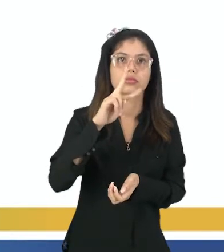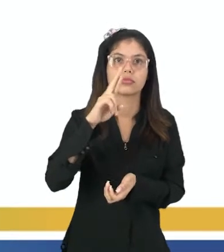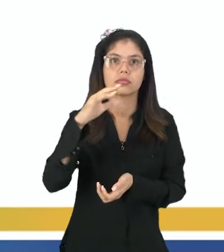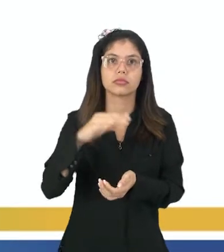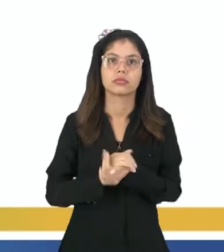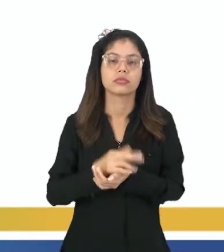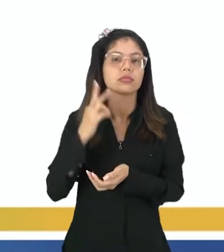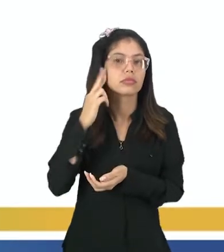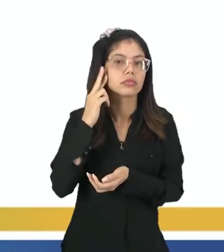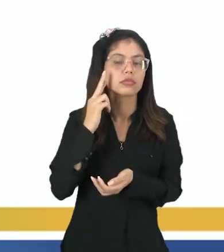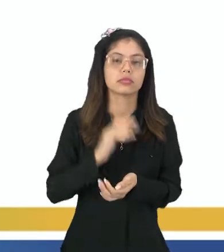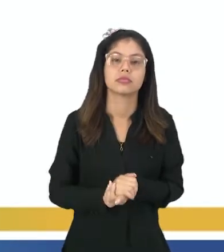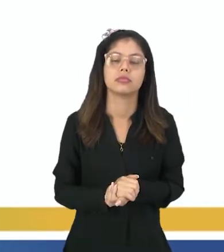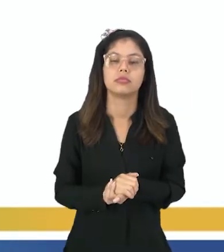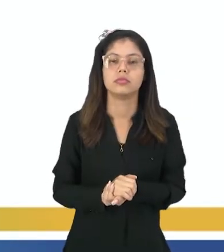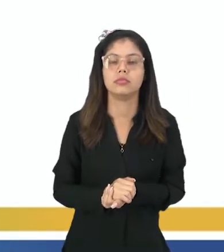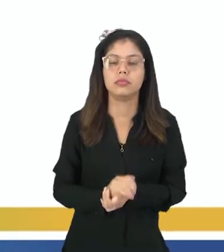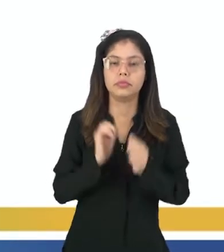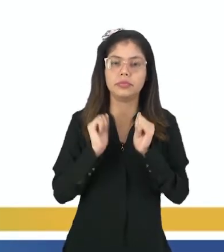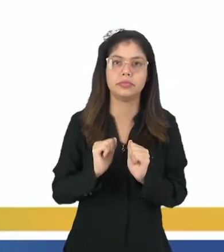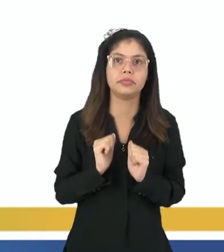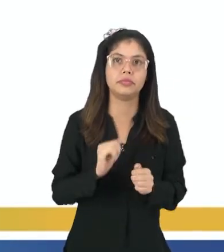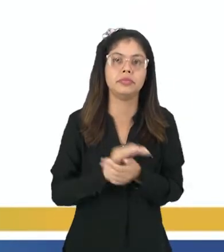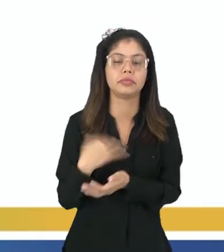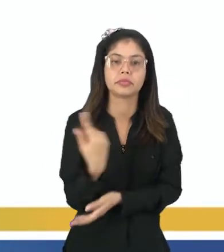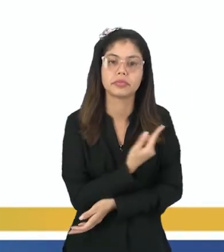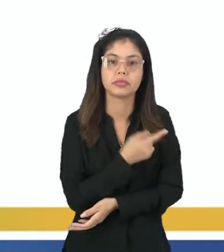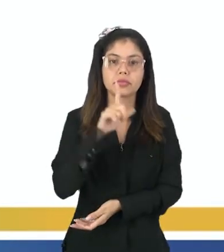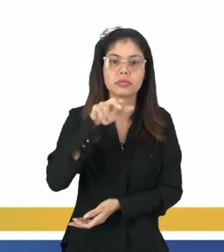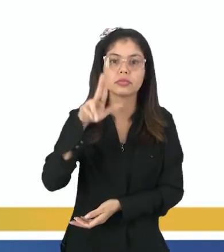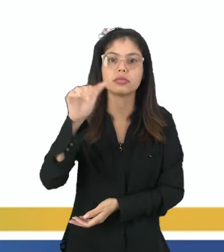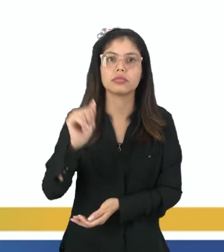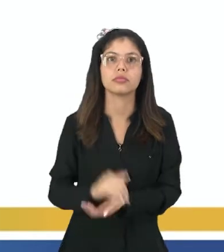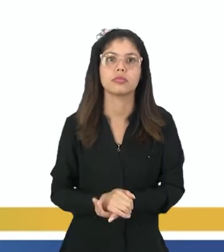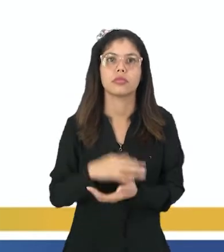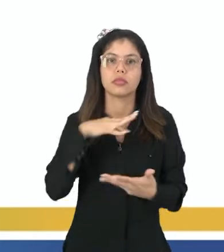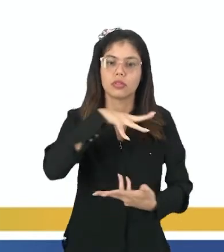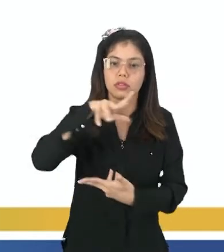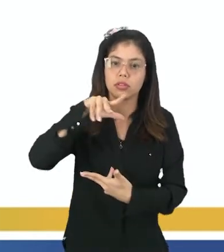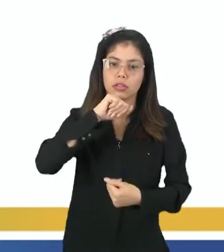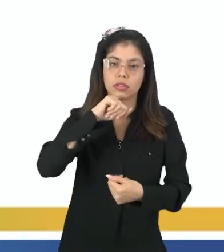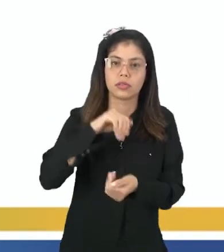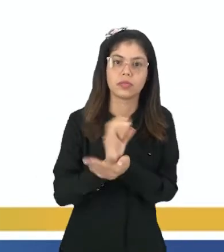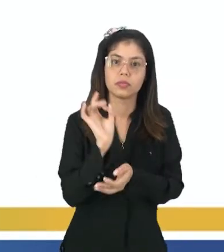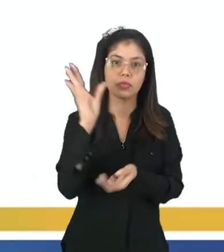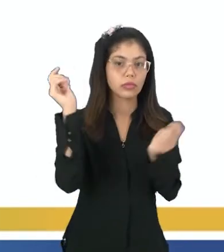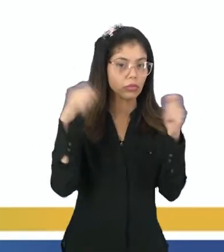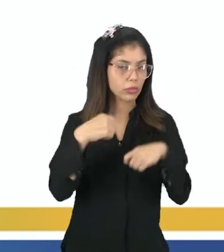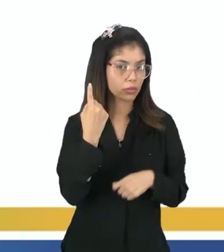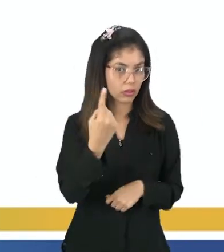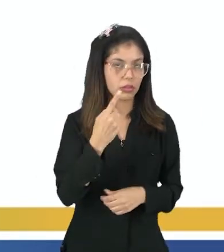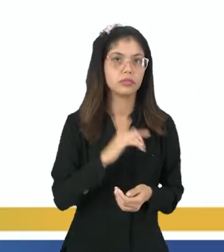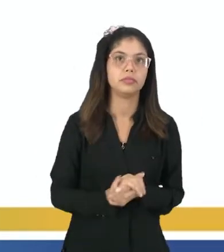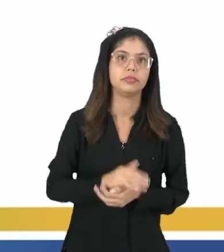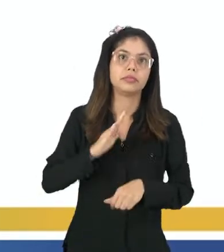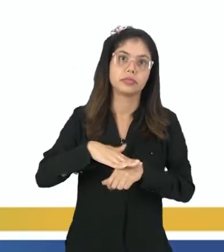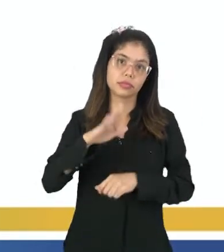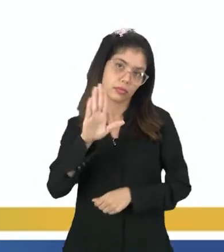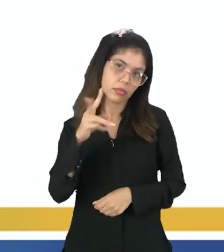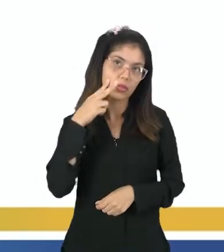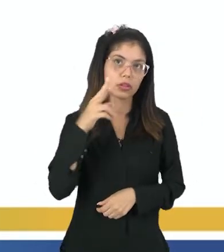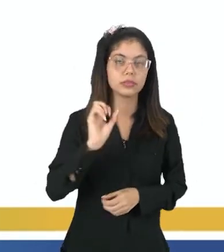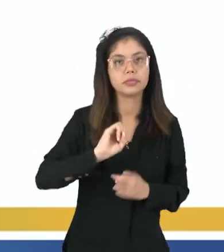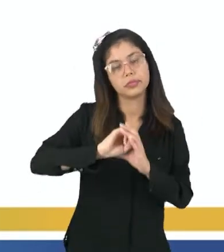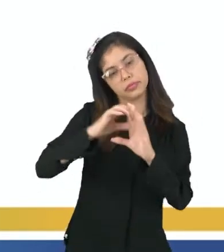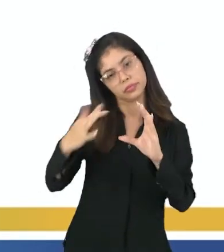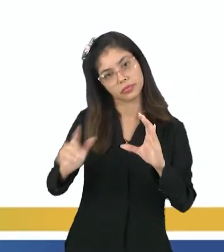como satélite natural, nós podemos citar a nossa lua. No caso da Terra, a Terra só possui uma. Mas se a gente fosse ver